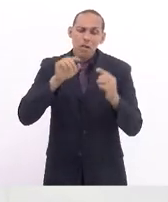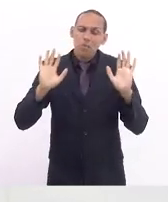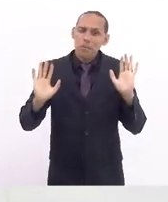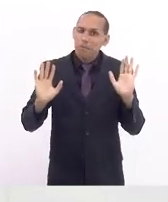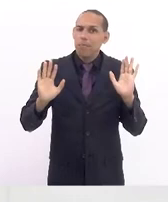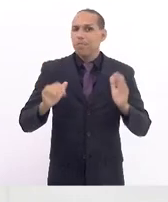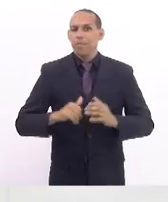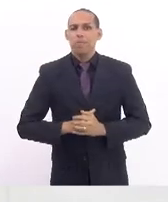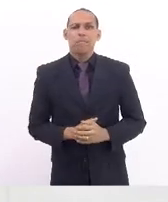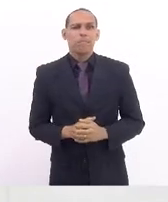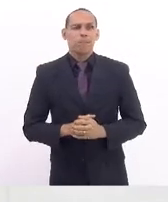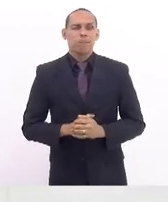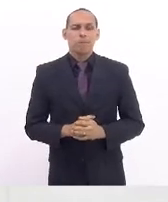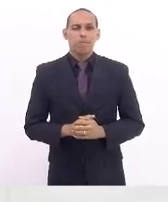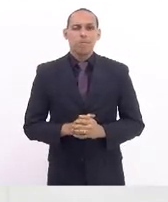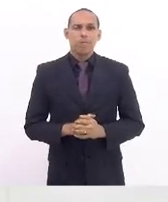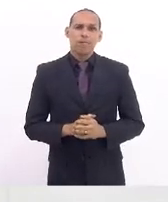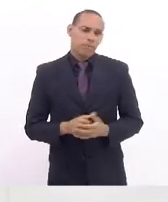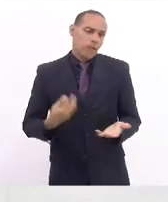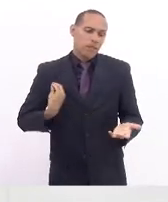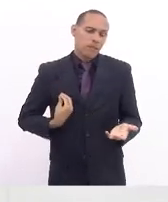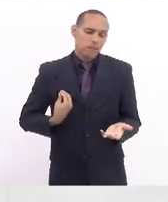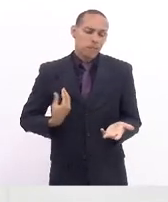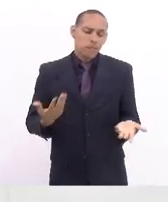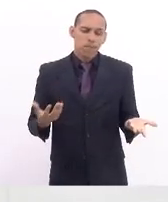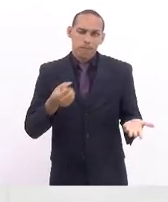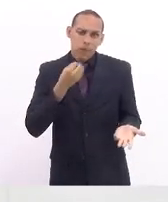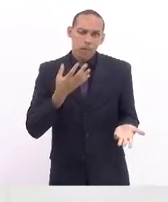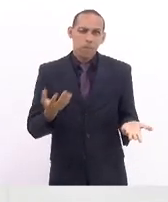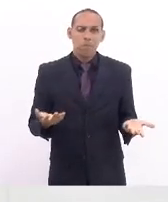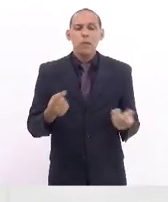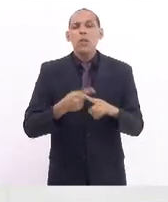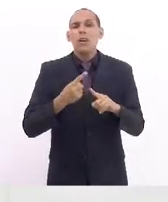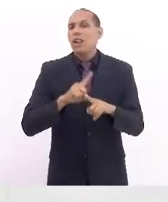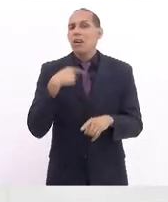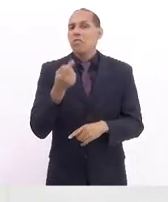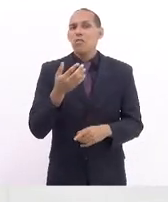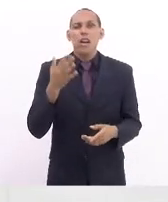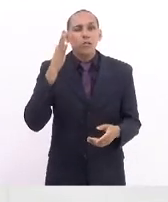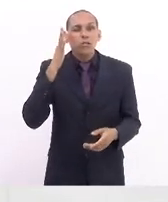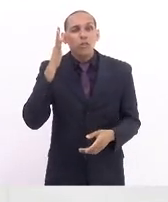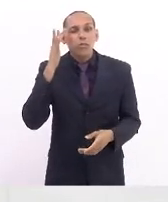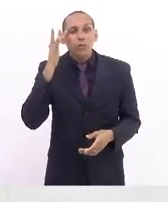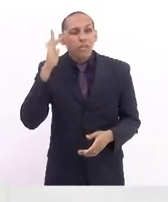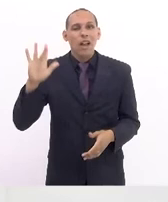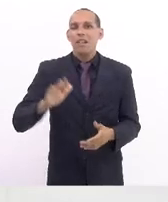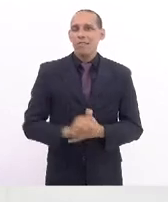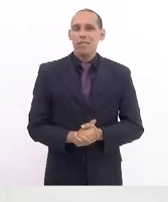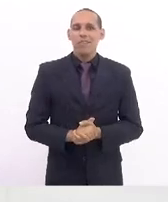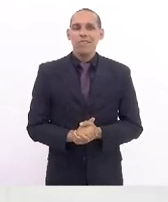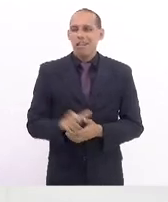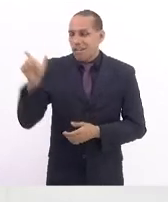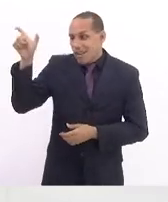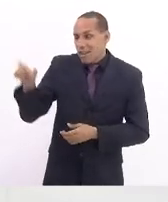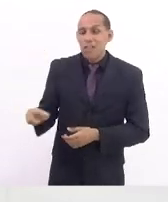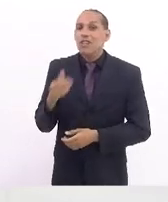foi válido, porque senão não saberíamos que tipo infame